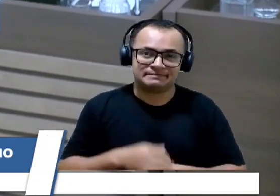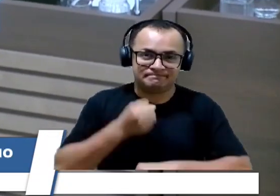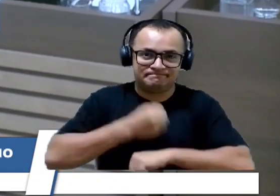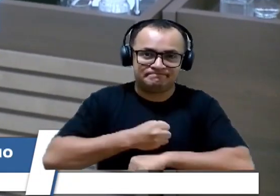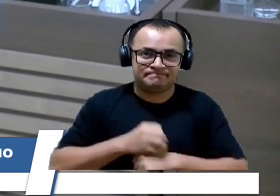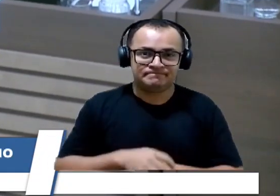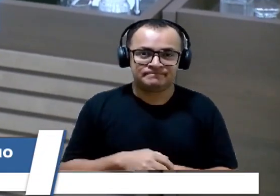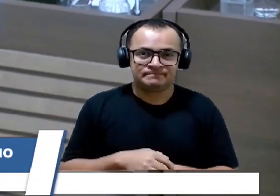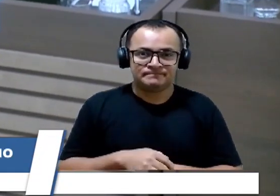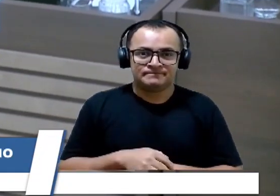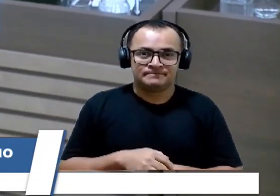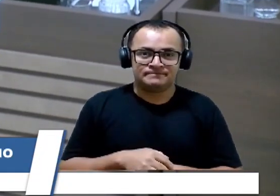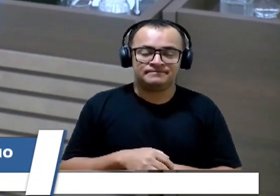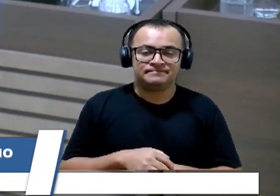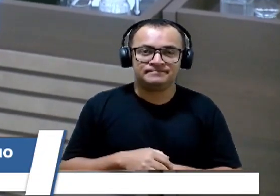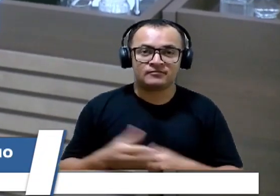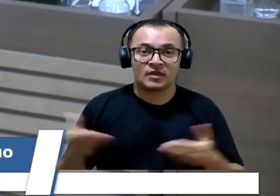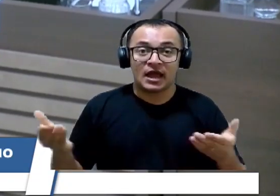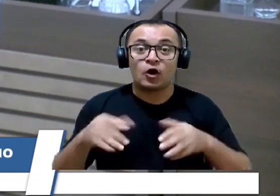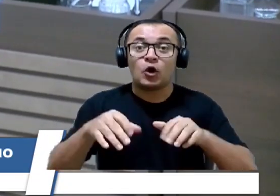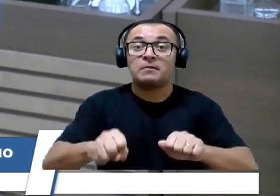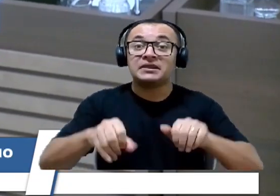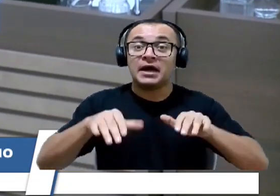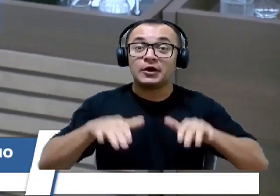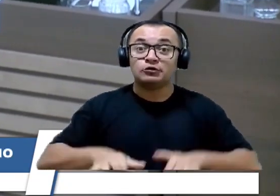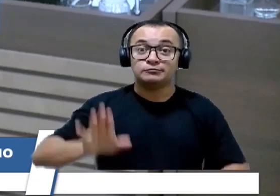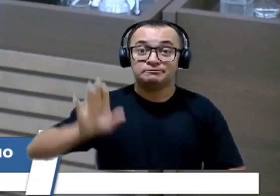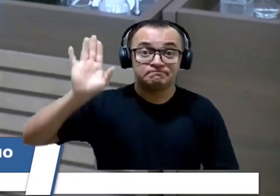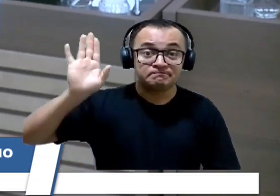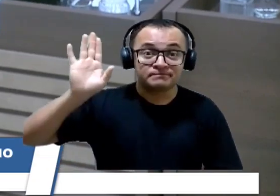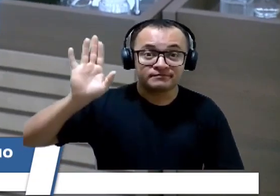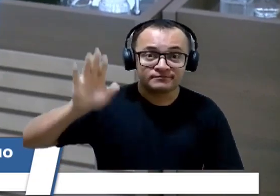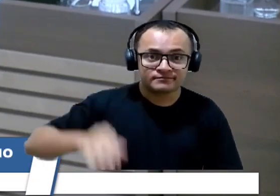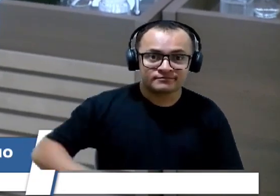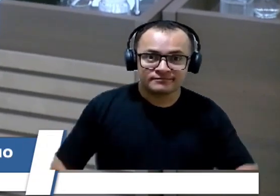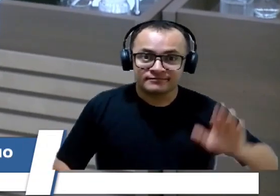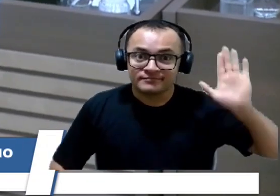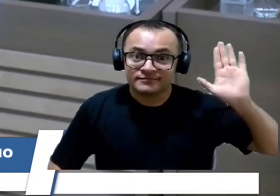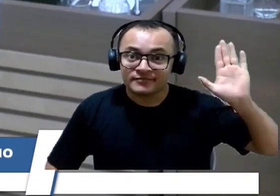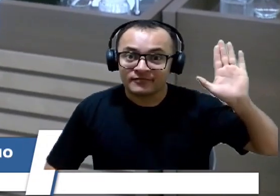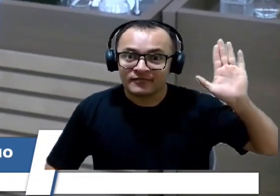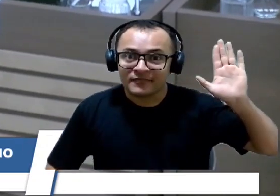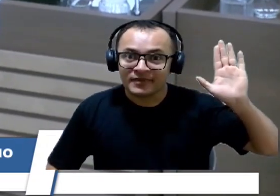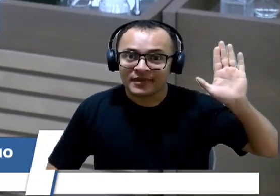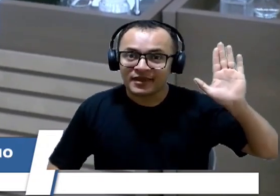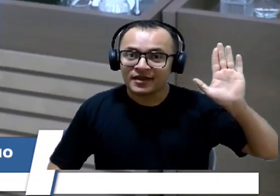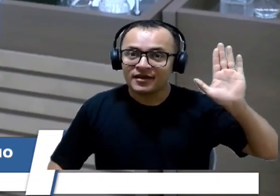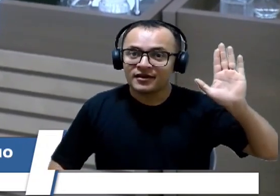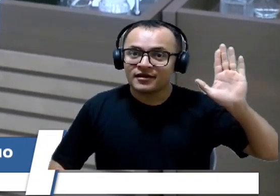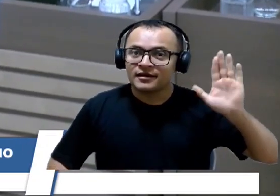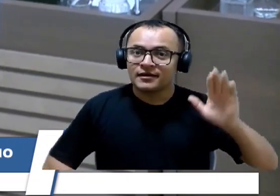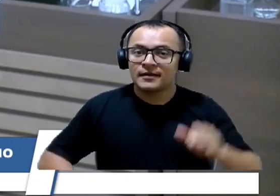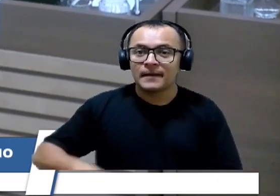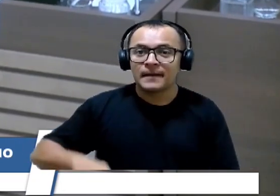Continuo com a palavra o plenário. Presidente, justificativa de voto. Vereador Marcelo Tite.